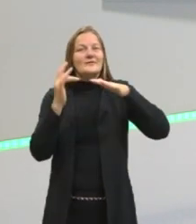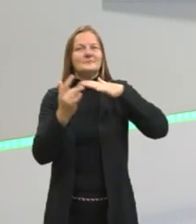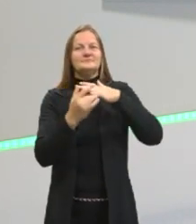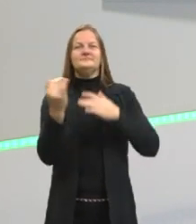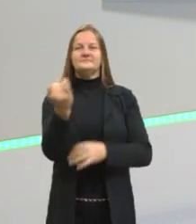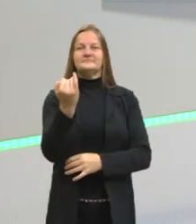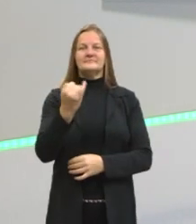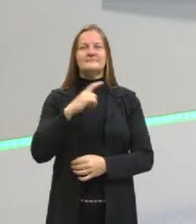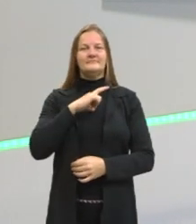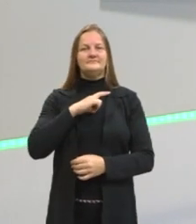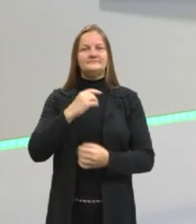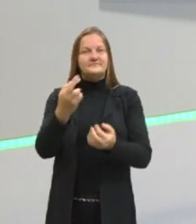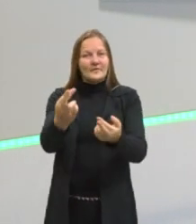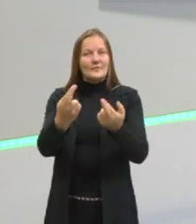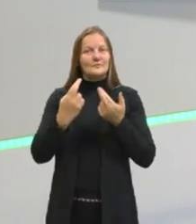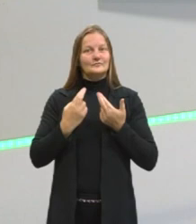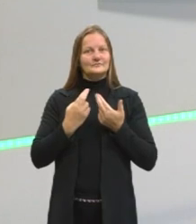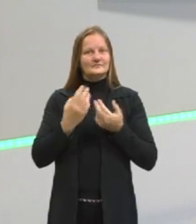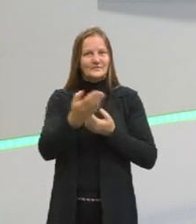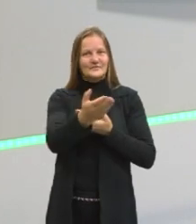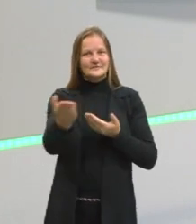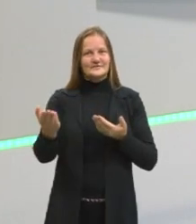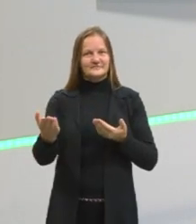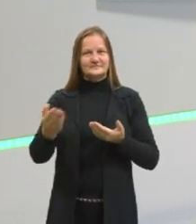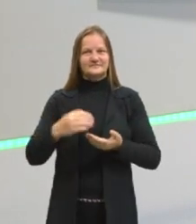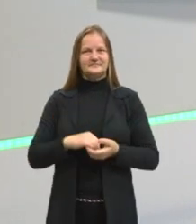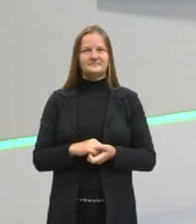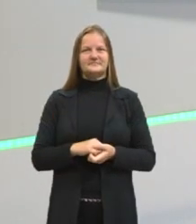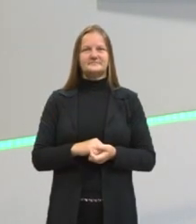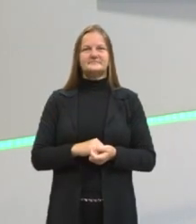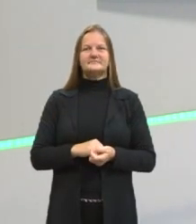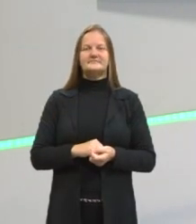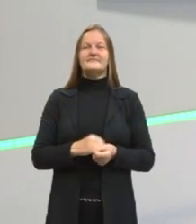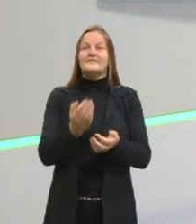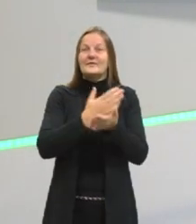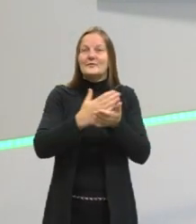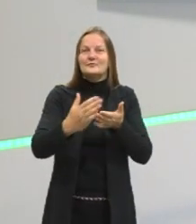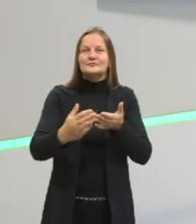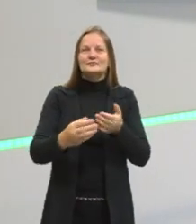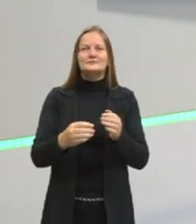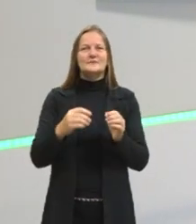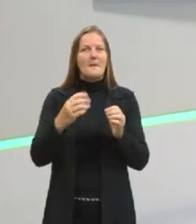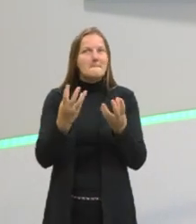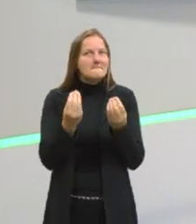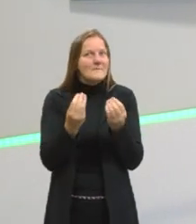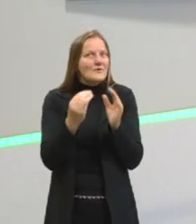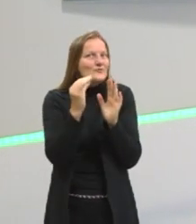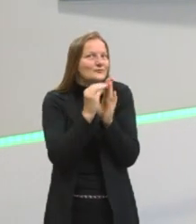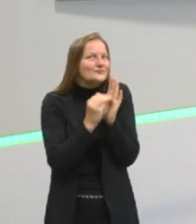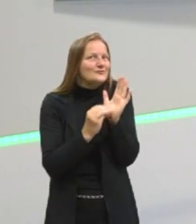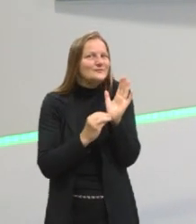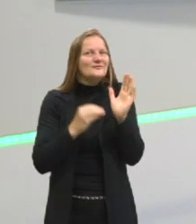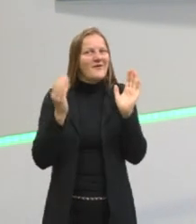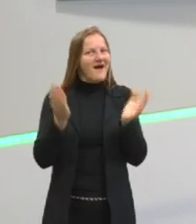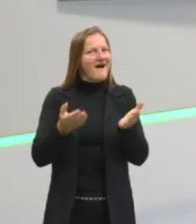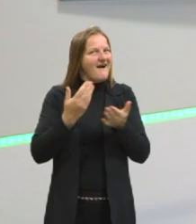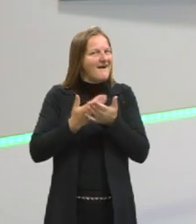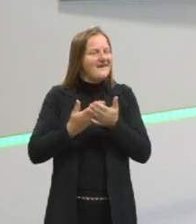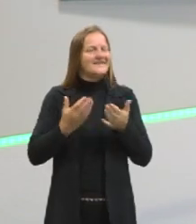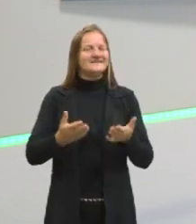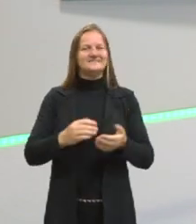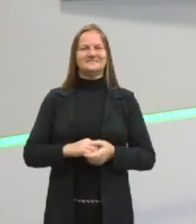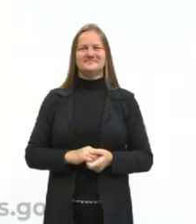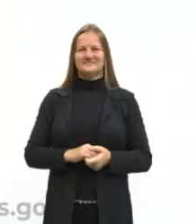importante a gente ter esse retorno de vocês. Vamos lá, que a gente tem bastante coisa para a nossa aula de hoje.